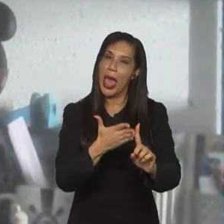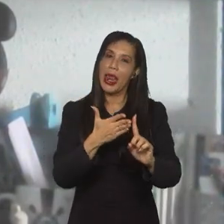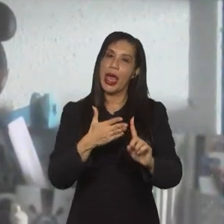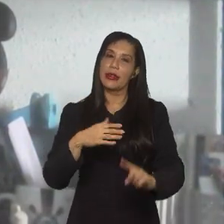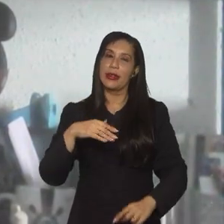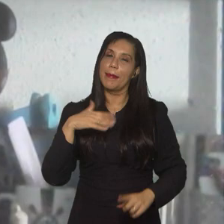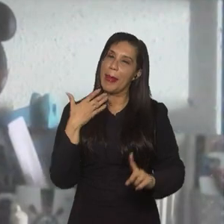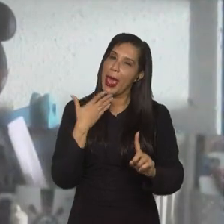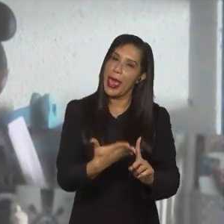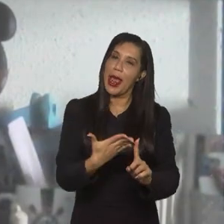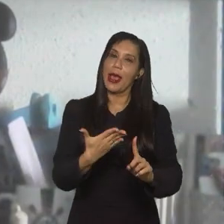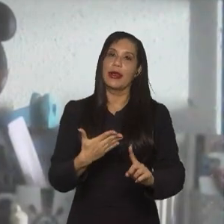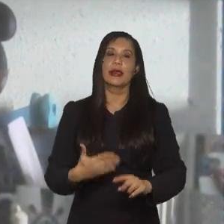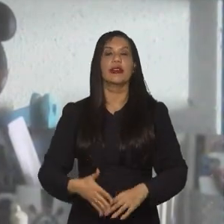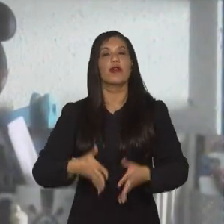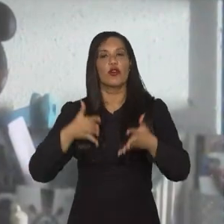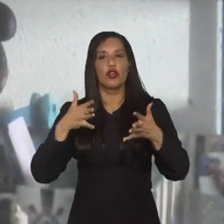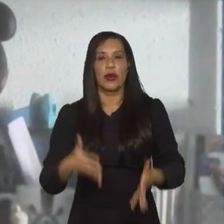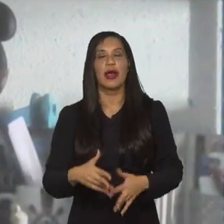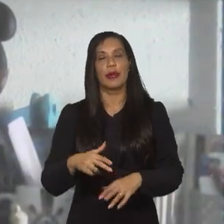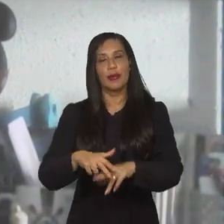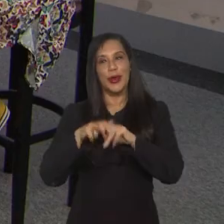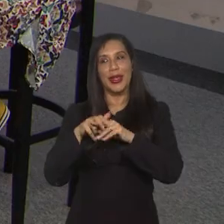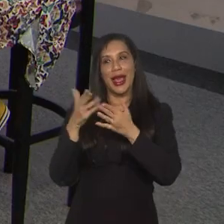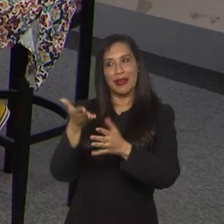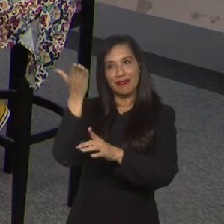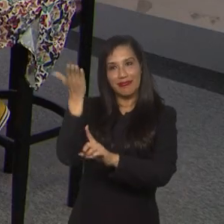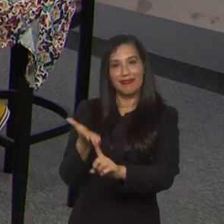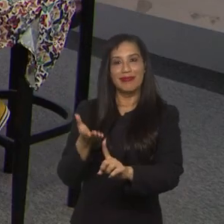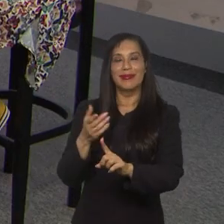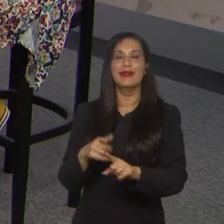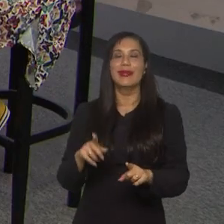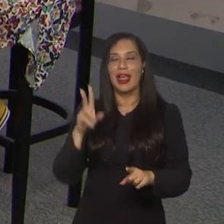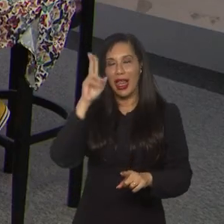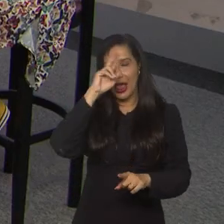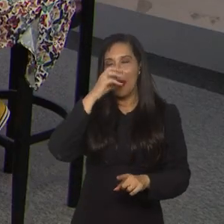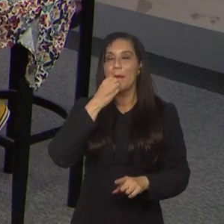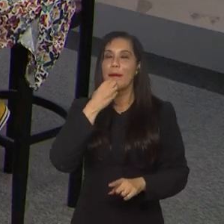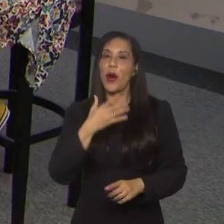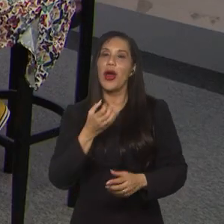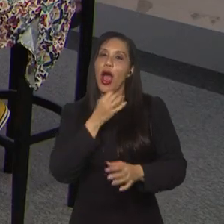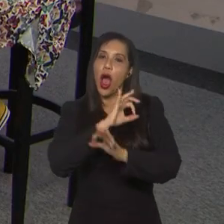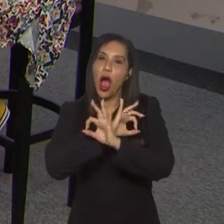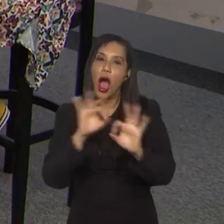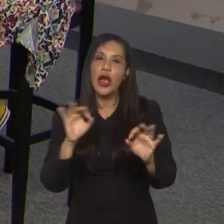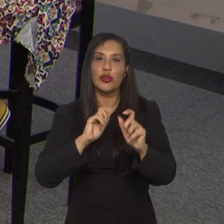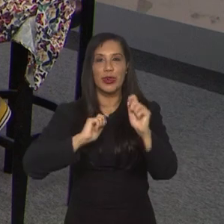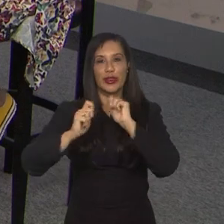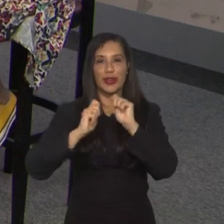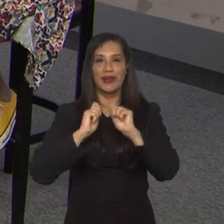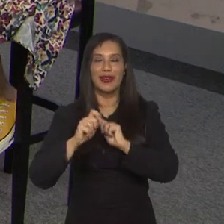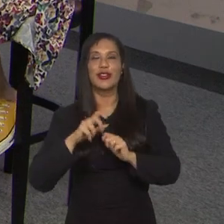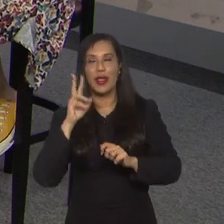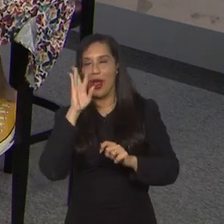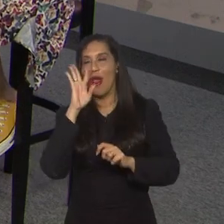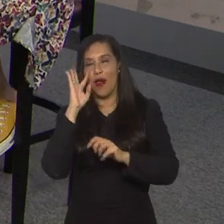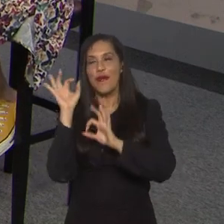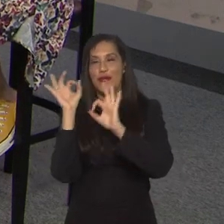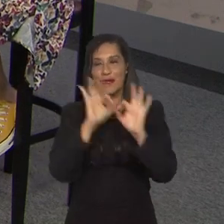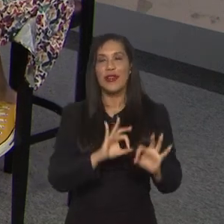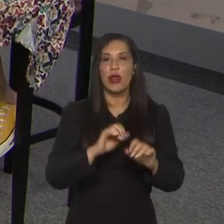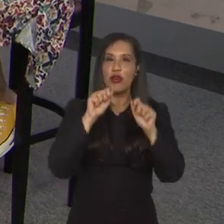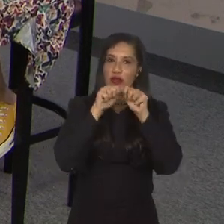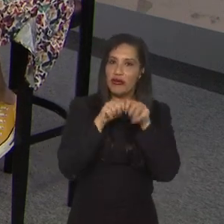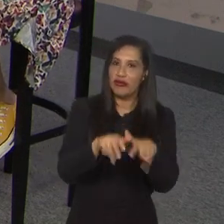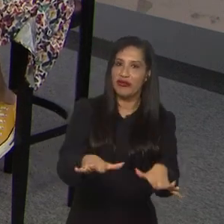eu acho que elas vão jogar justamente por ela também. Bela lembrança, viu? E bela entrevista, Tati, que vocês fizeram com elas, realmente